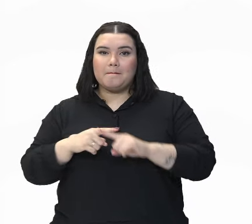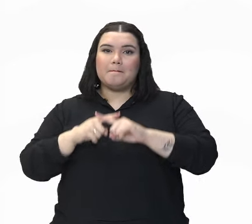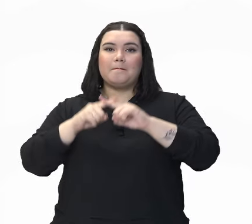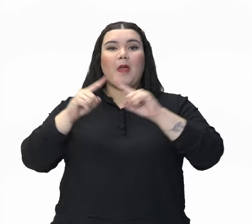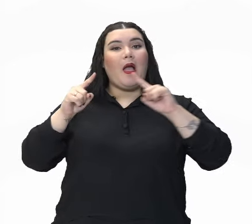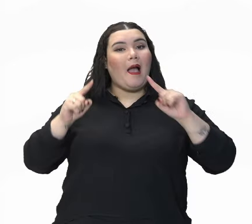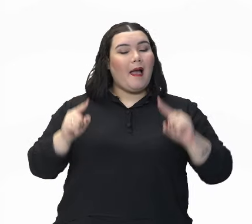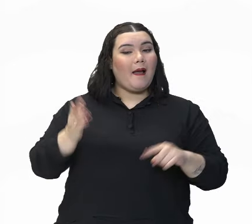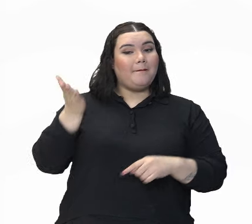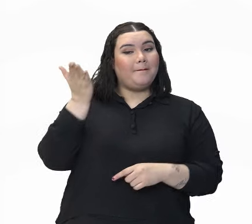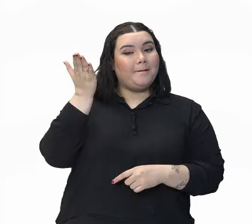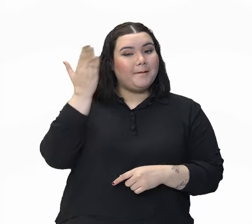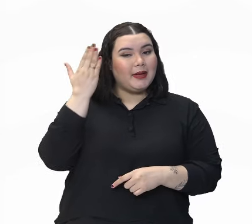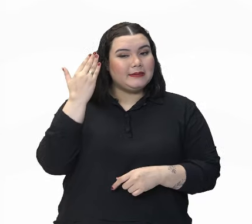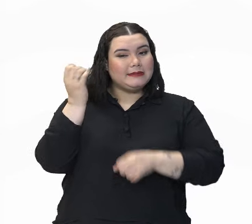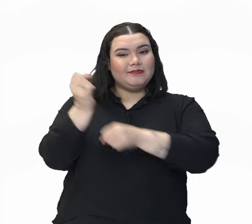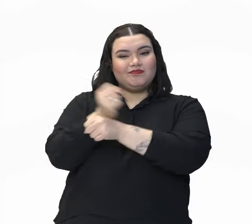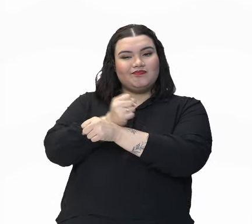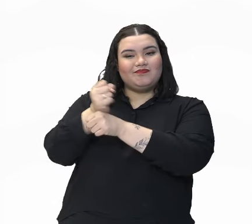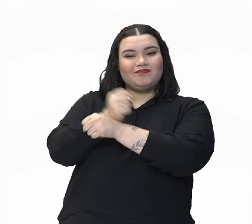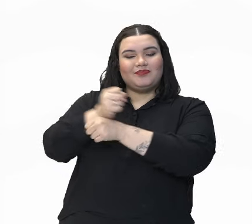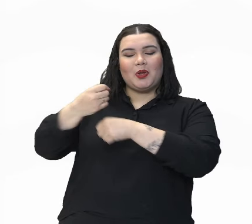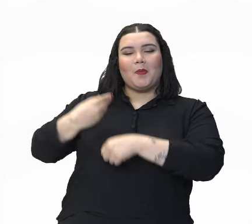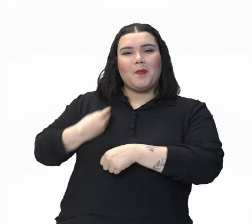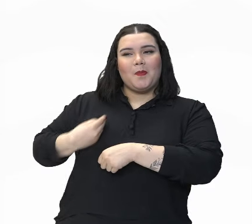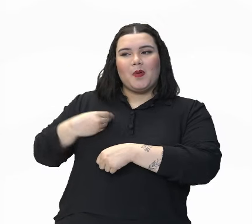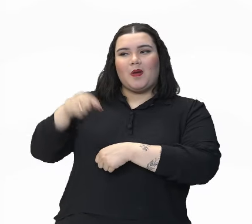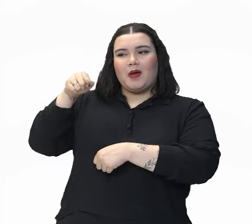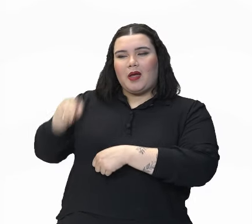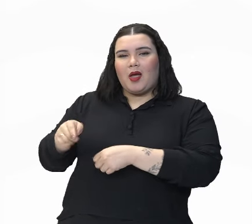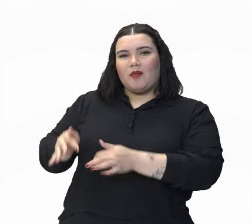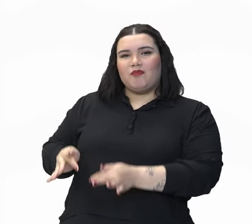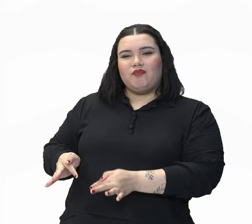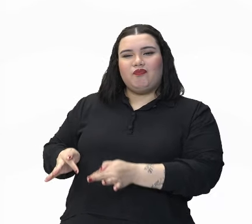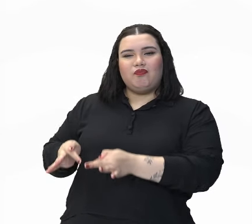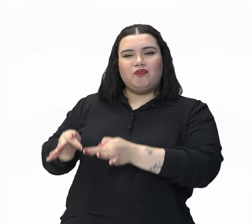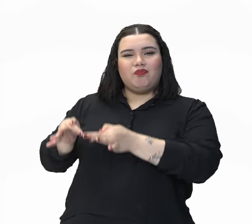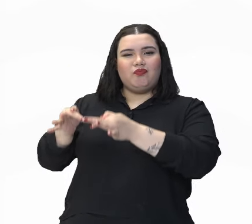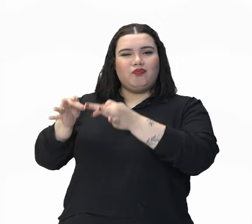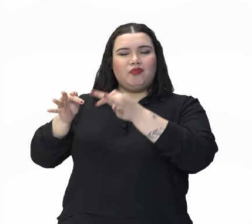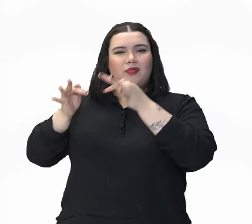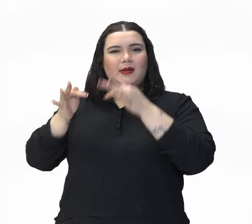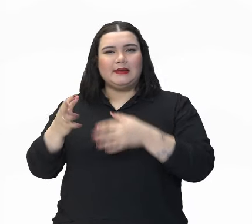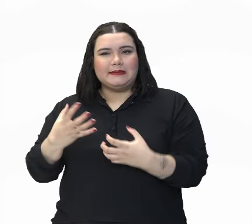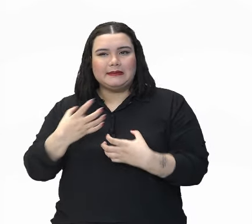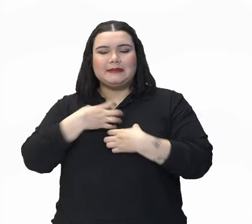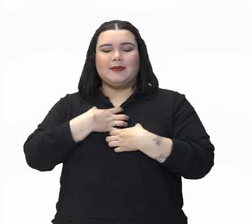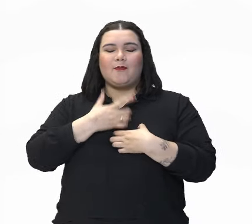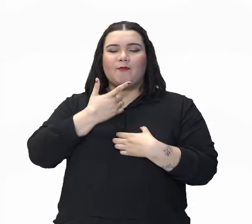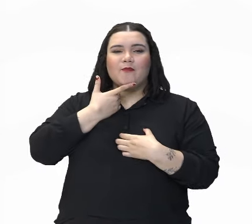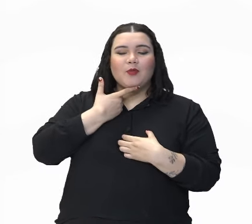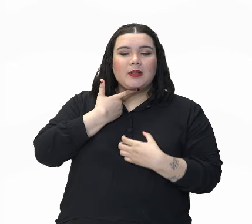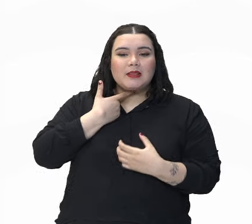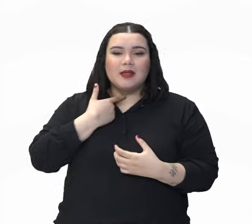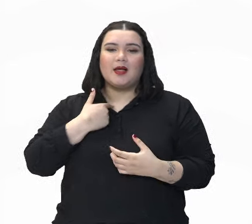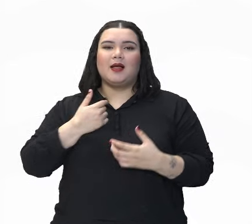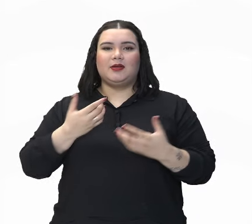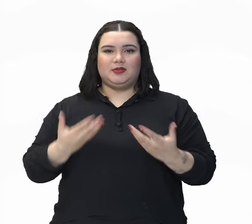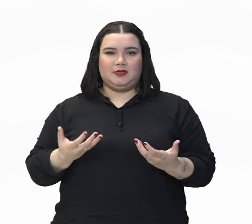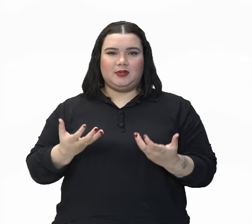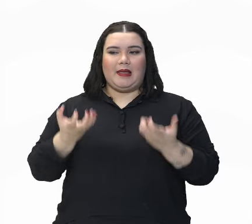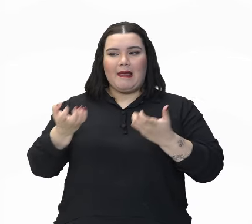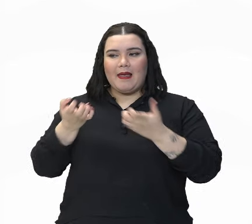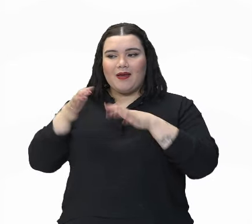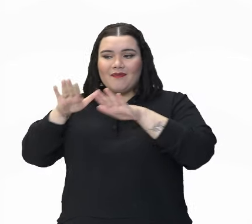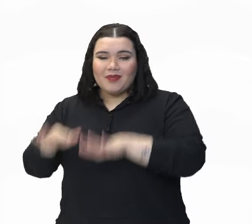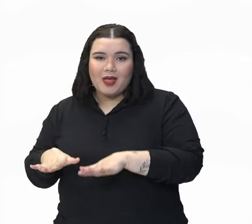morou muito tempo. Então, dá aquele frio e aquele calor, aquela vontade. Então, há aí uma